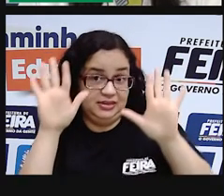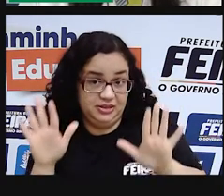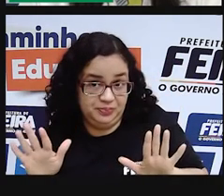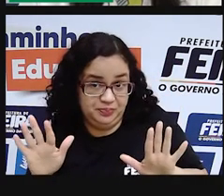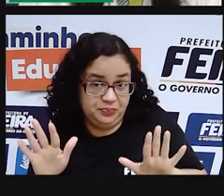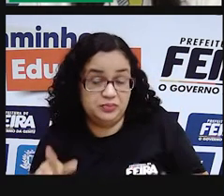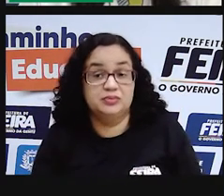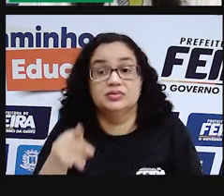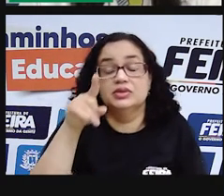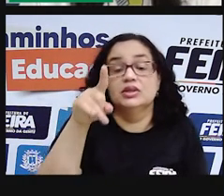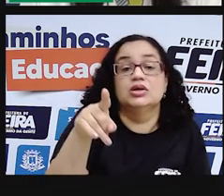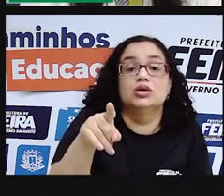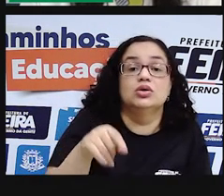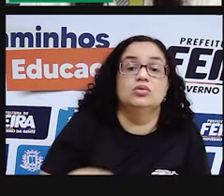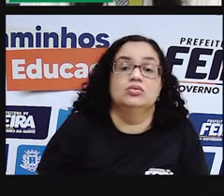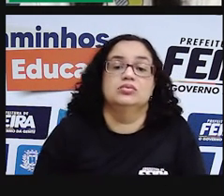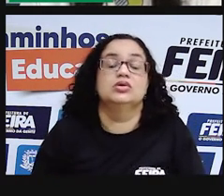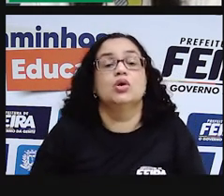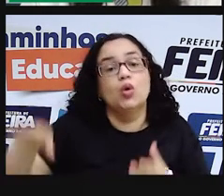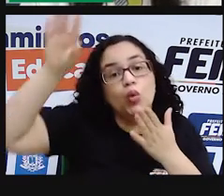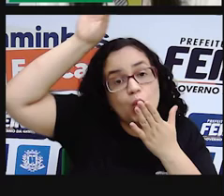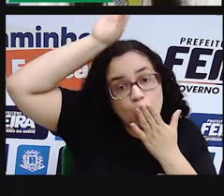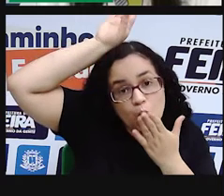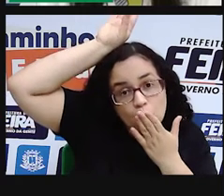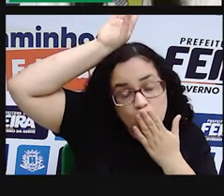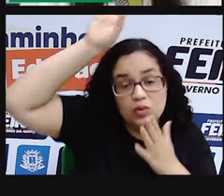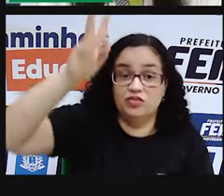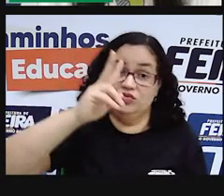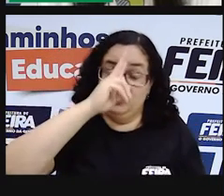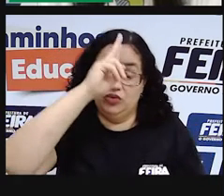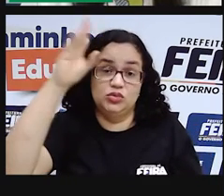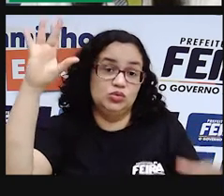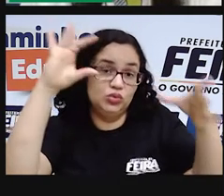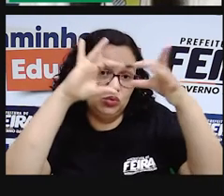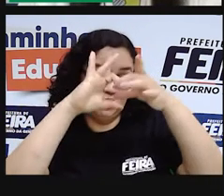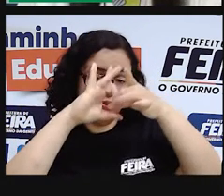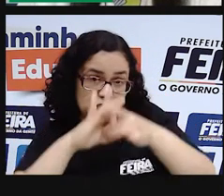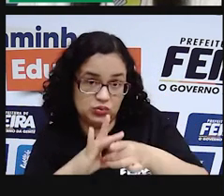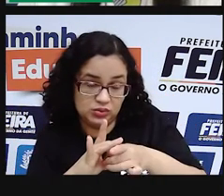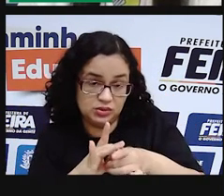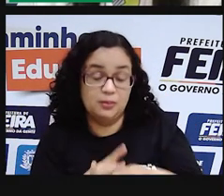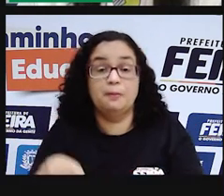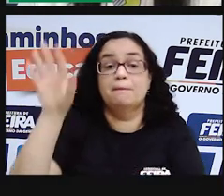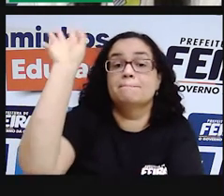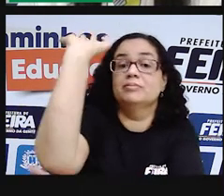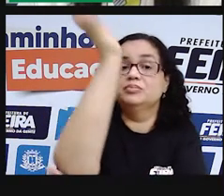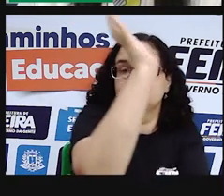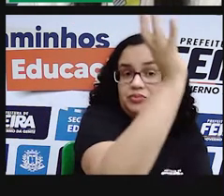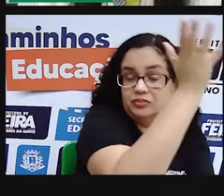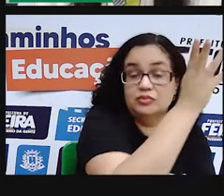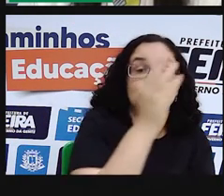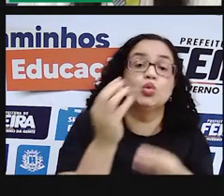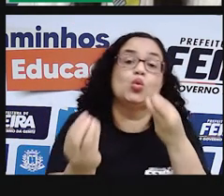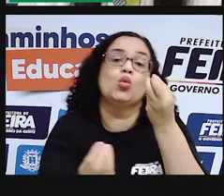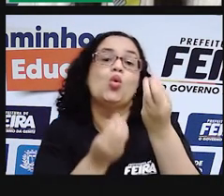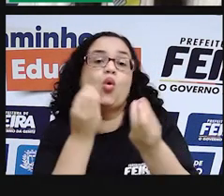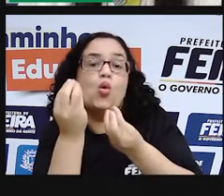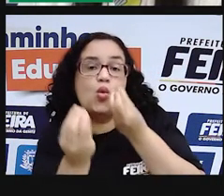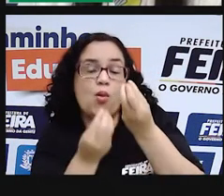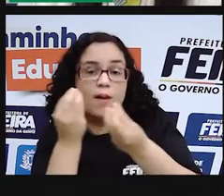aí traz toda a questão indígena, né? Sua forte ligação com a natureza. E a forma como eles têm de